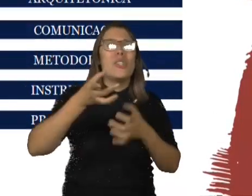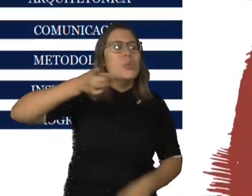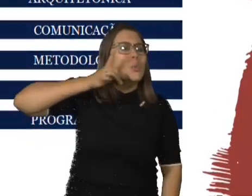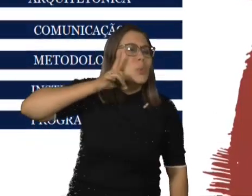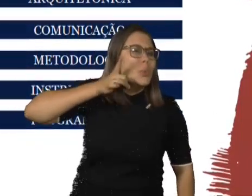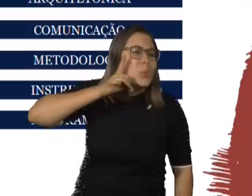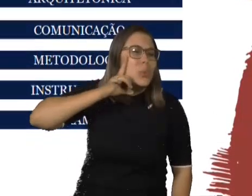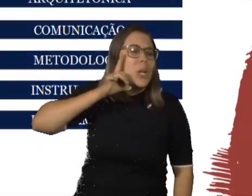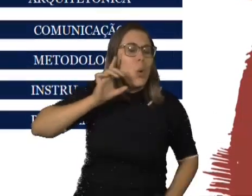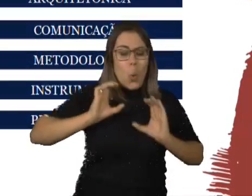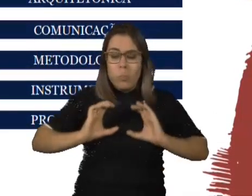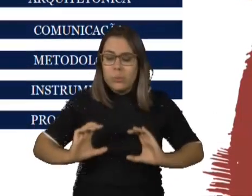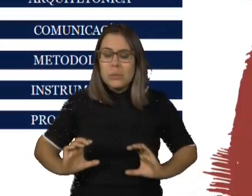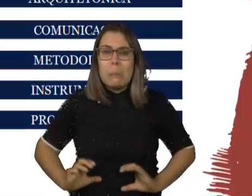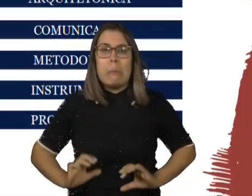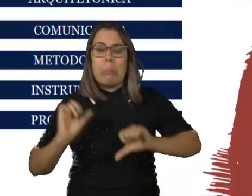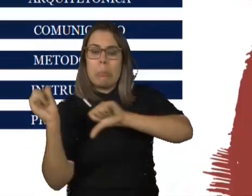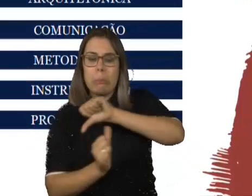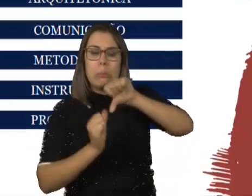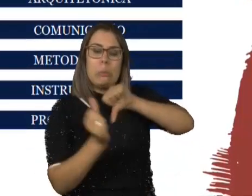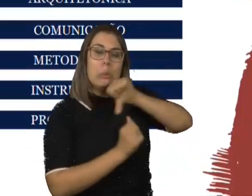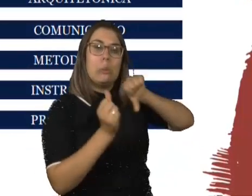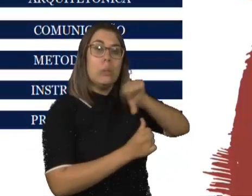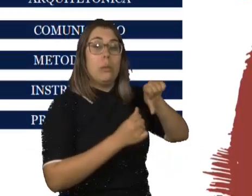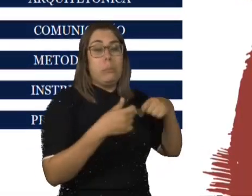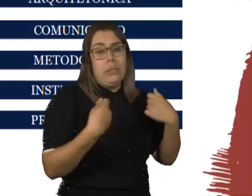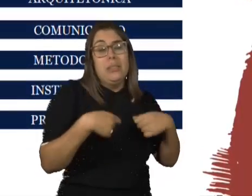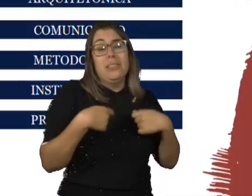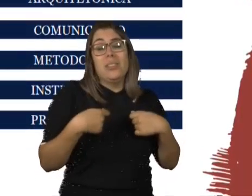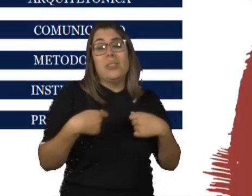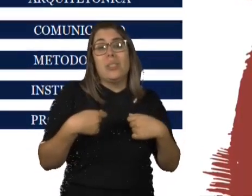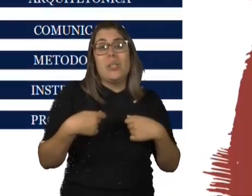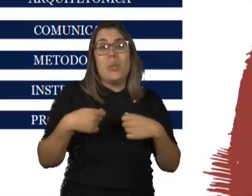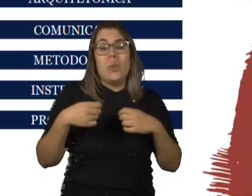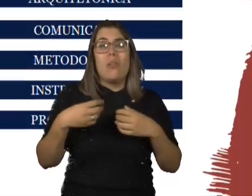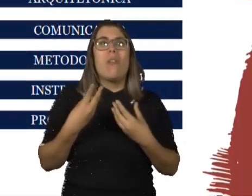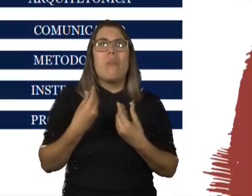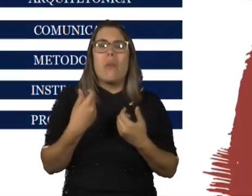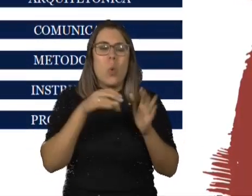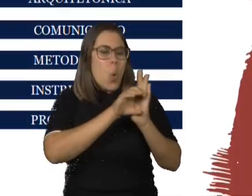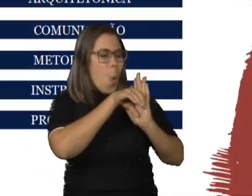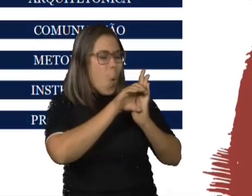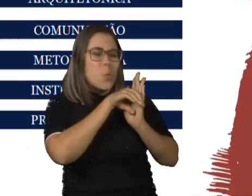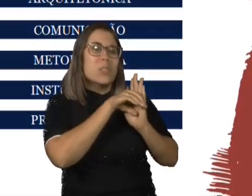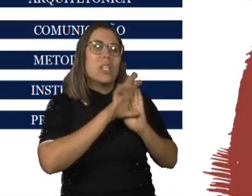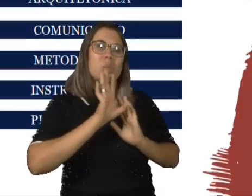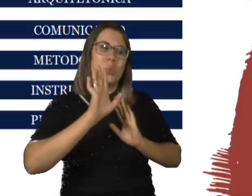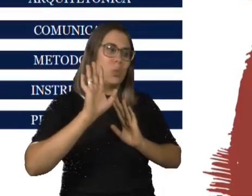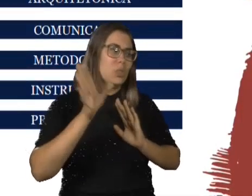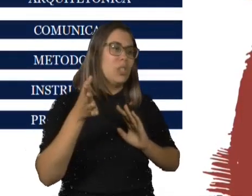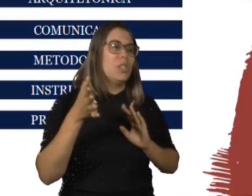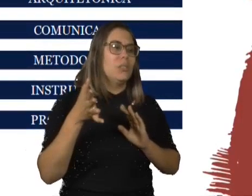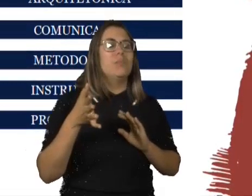desses comportamentos, que visam mesmo essa flexibilização de conceitos já pré-concebidos há muitos